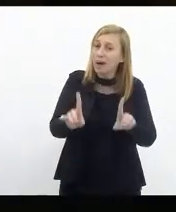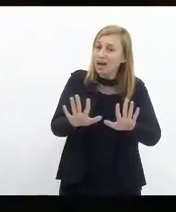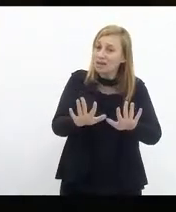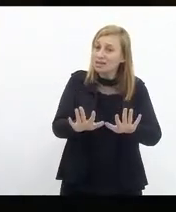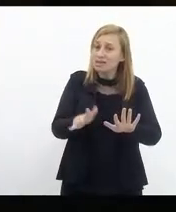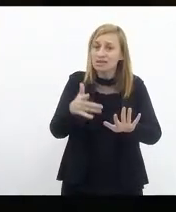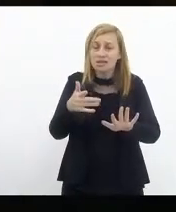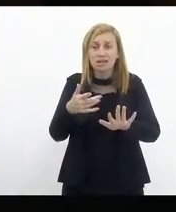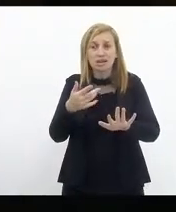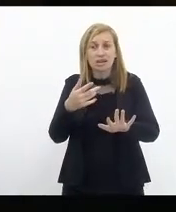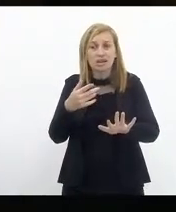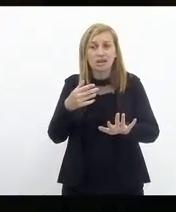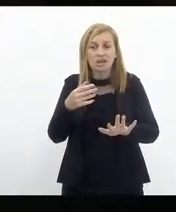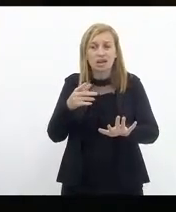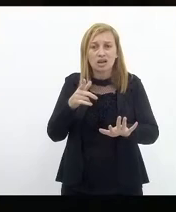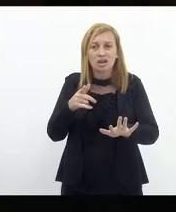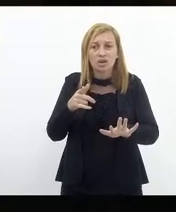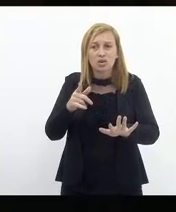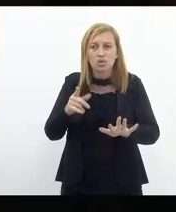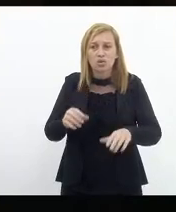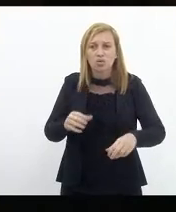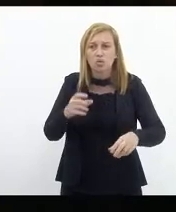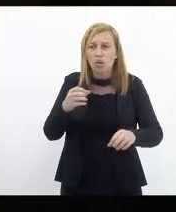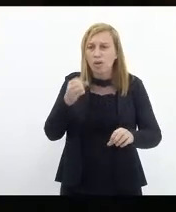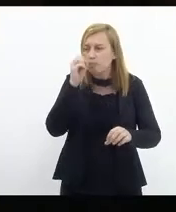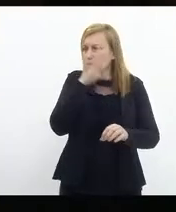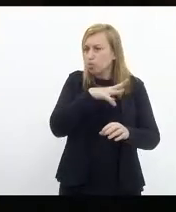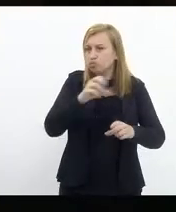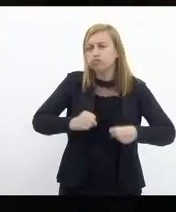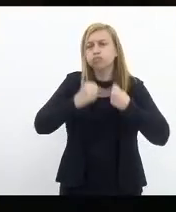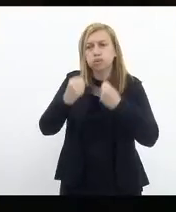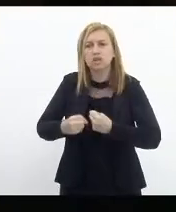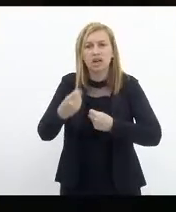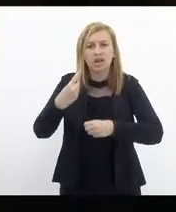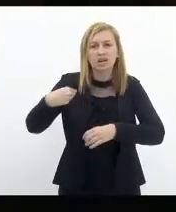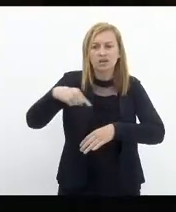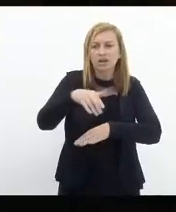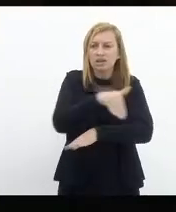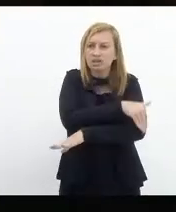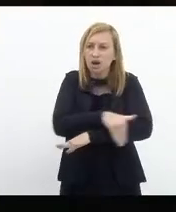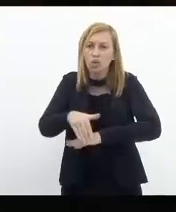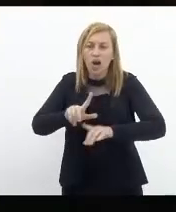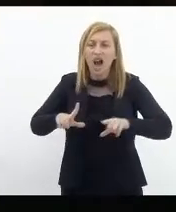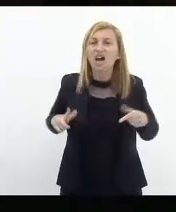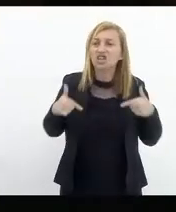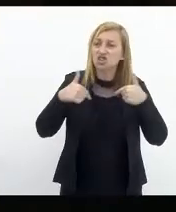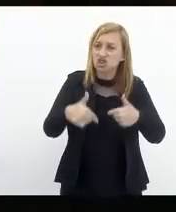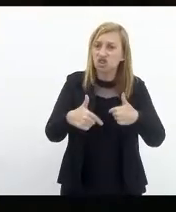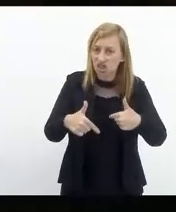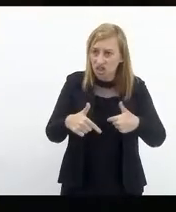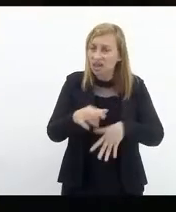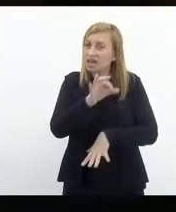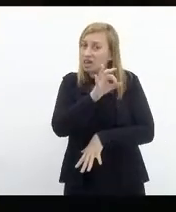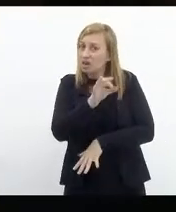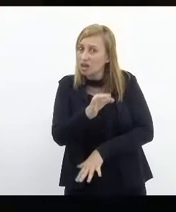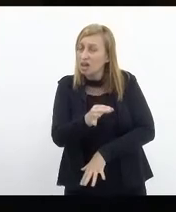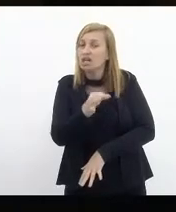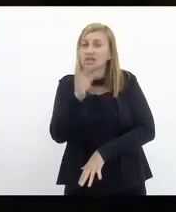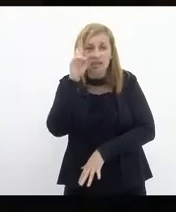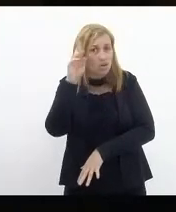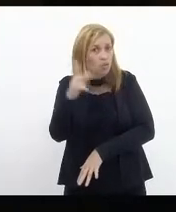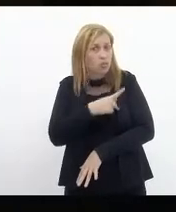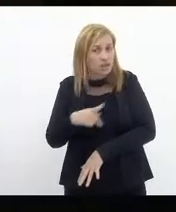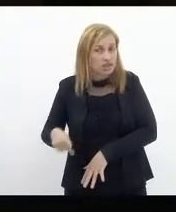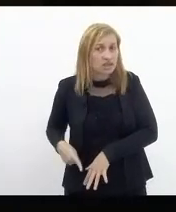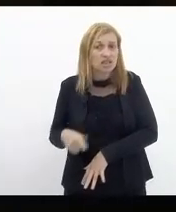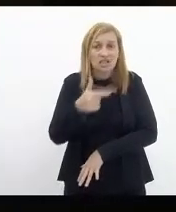abusiva de poder, se colocam nas ruas ações, inclusive, senhor presidente, no